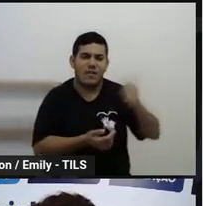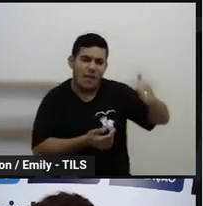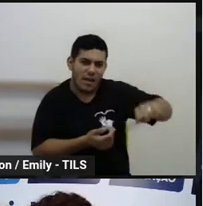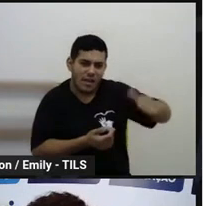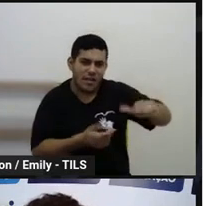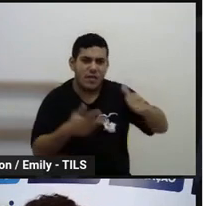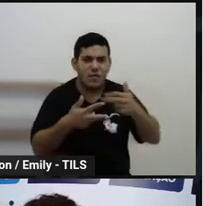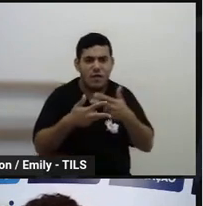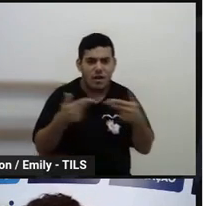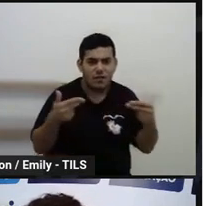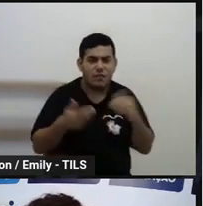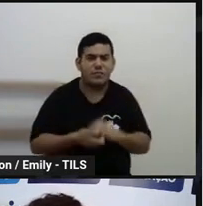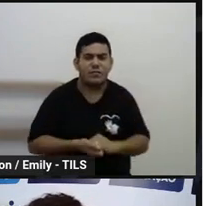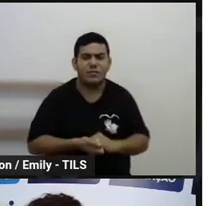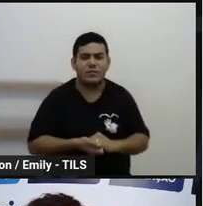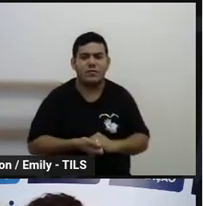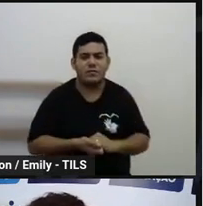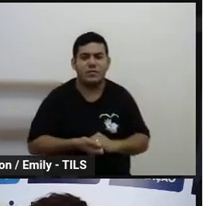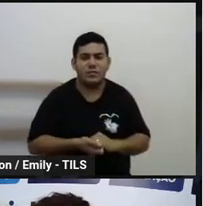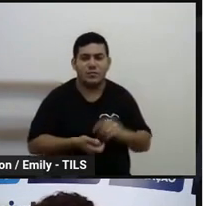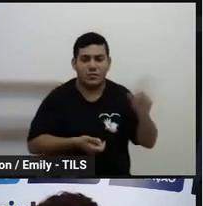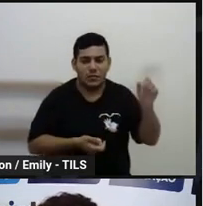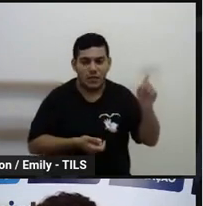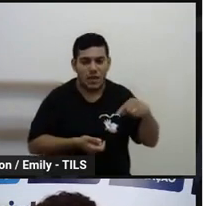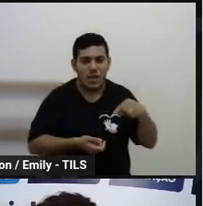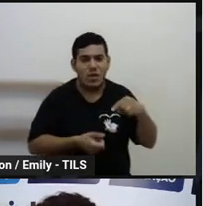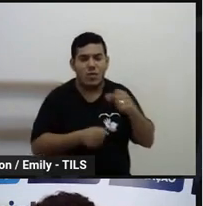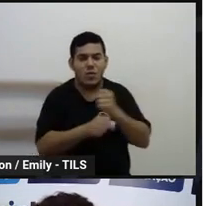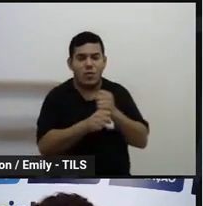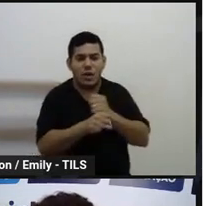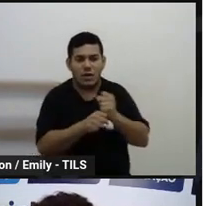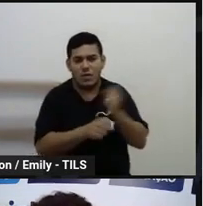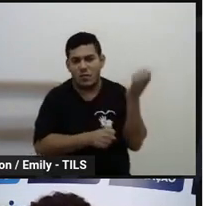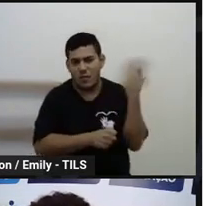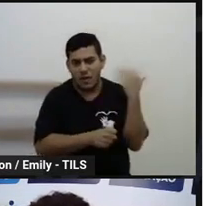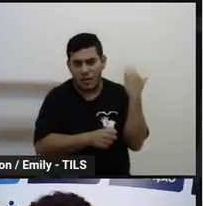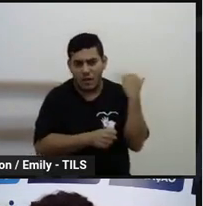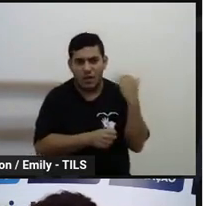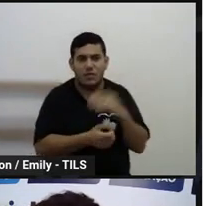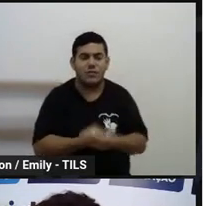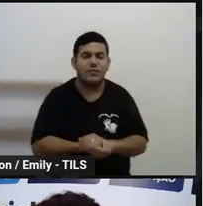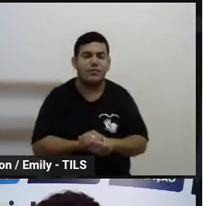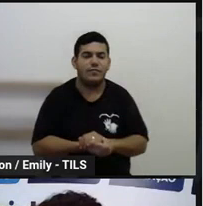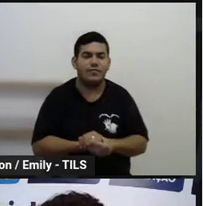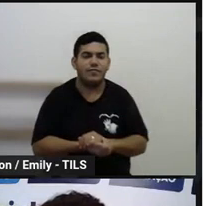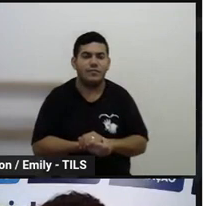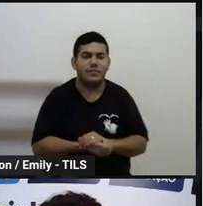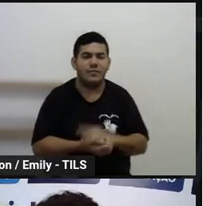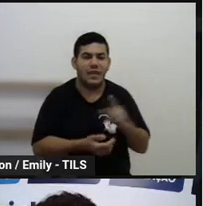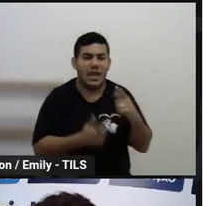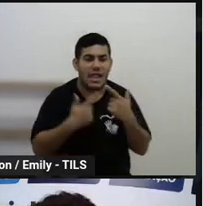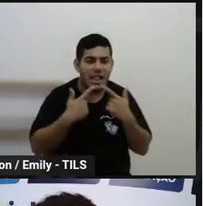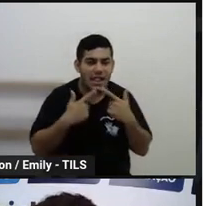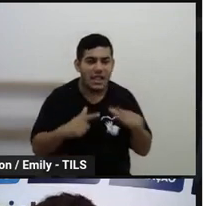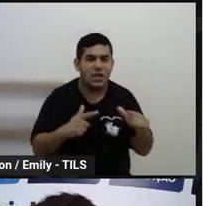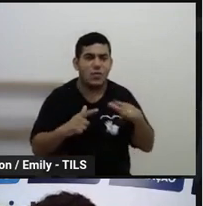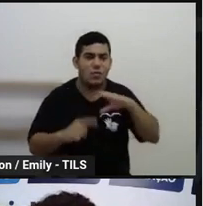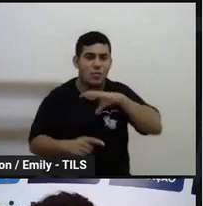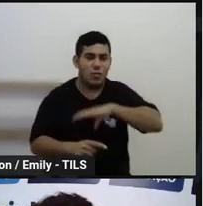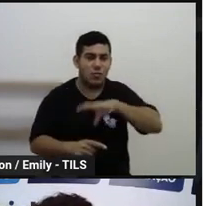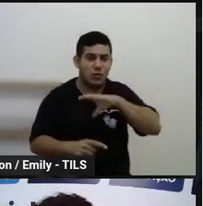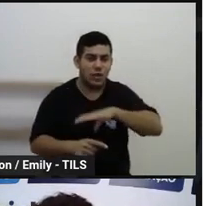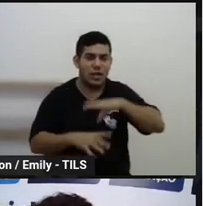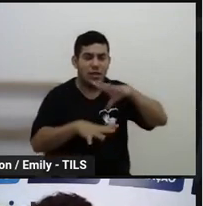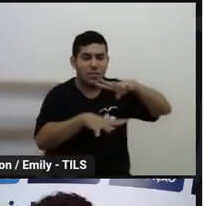curriculares. No caso do ano passado, foi aplicada avaliações diagnósticas de língua portuguesa e matemática.